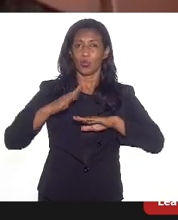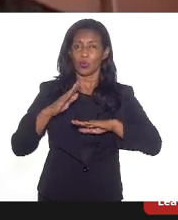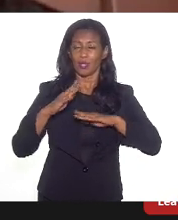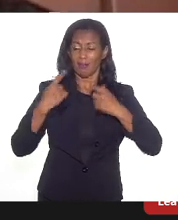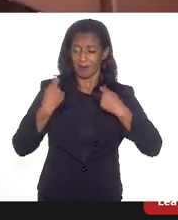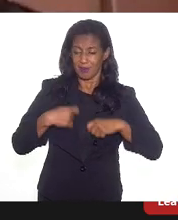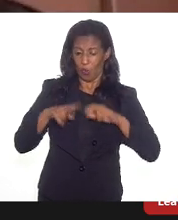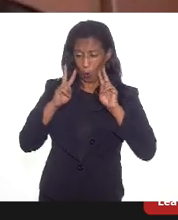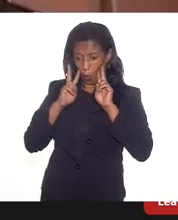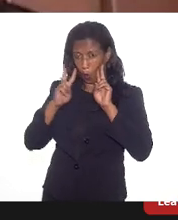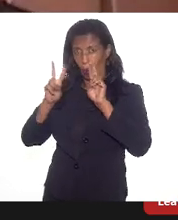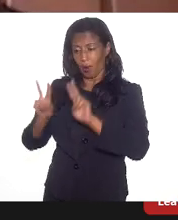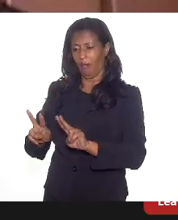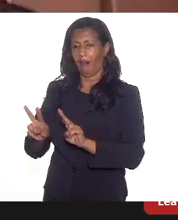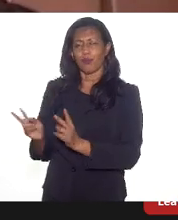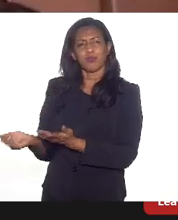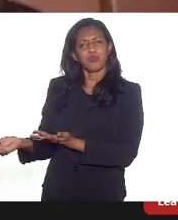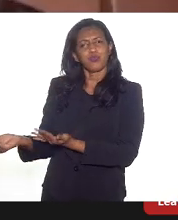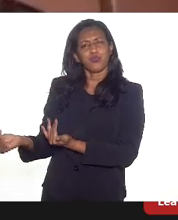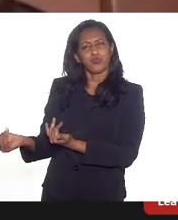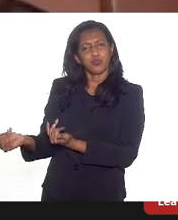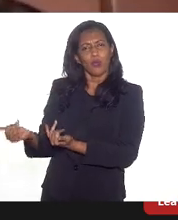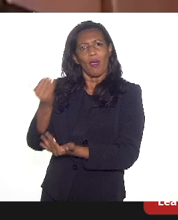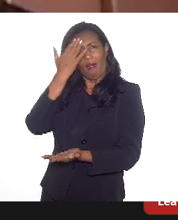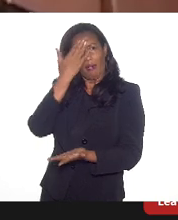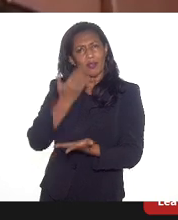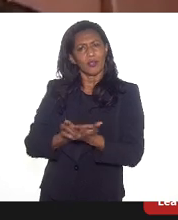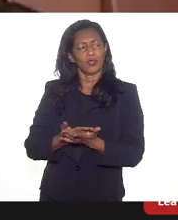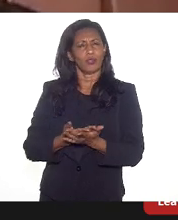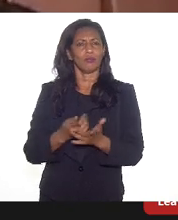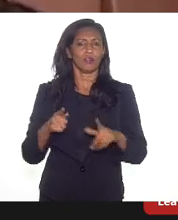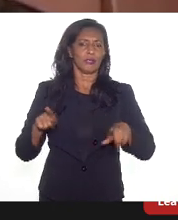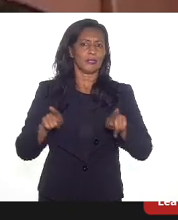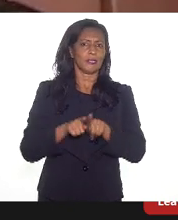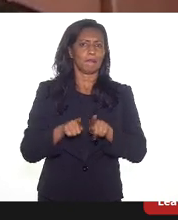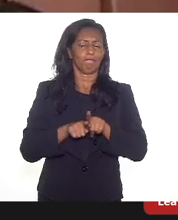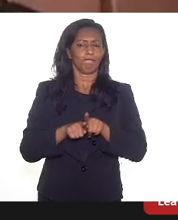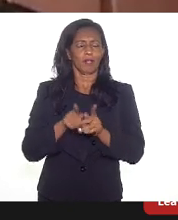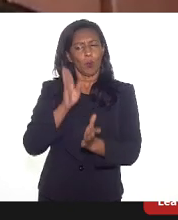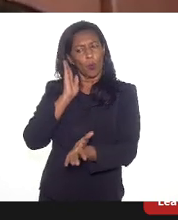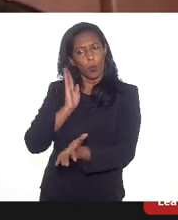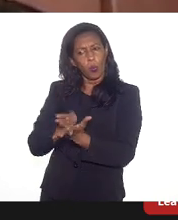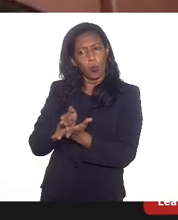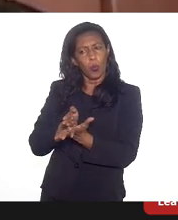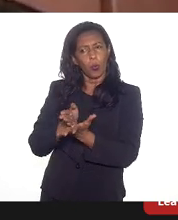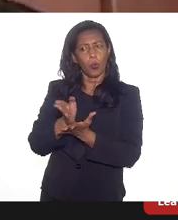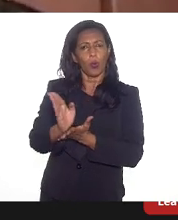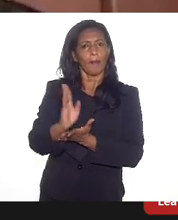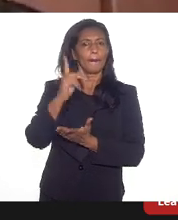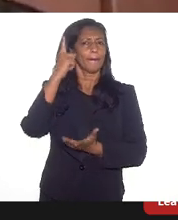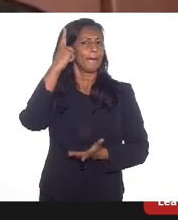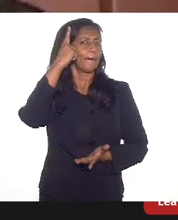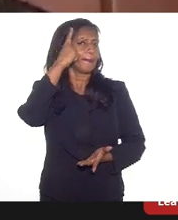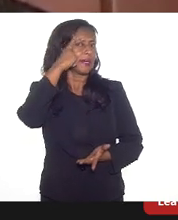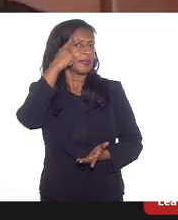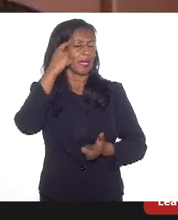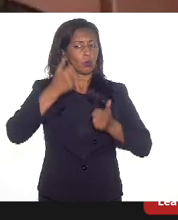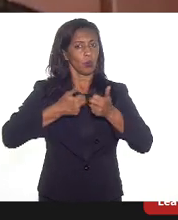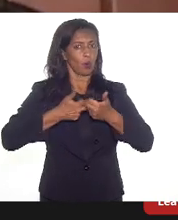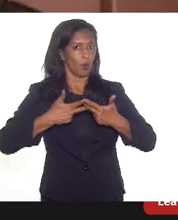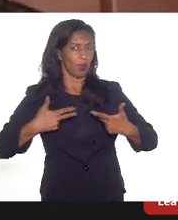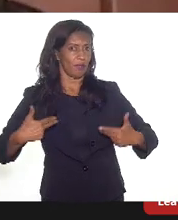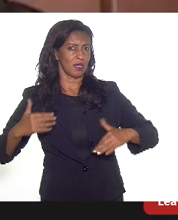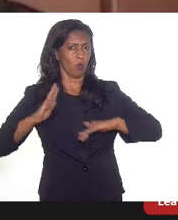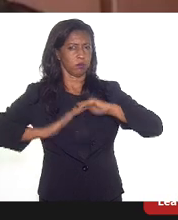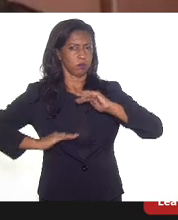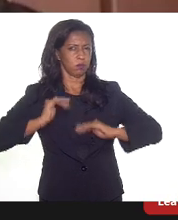para as juventudes também. Acredito que isso seja um norte pensado, a qualificação,